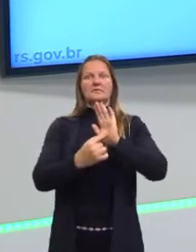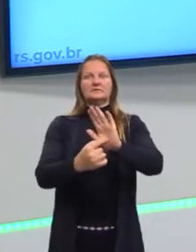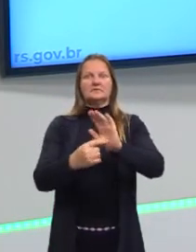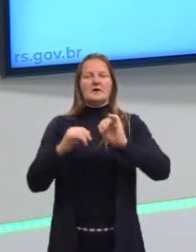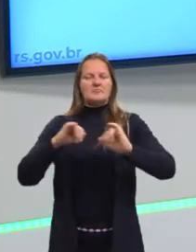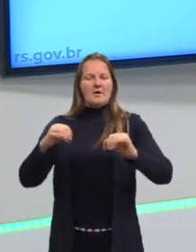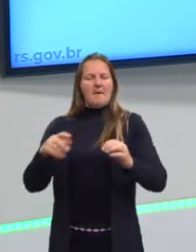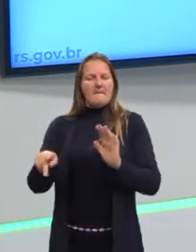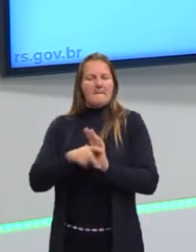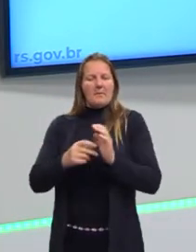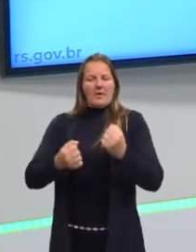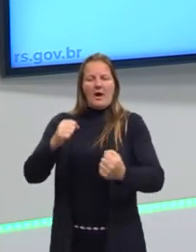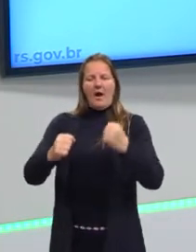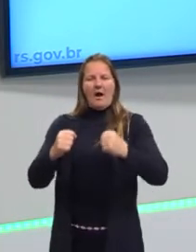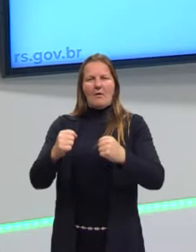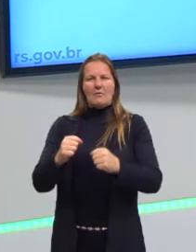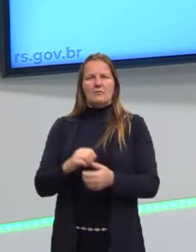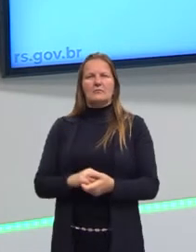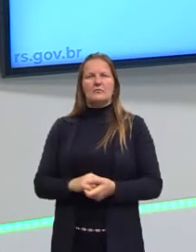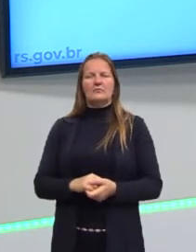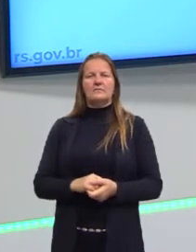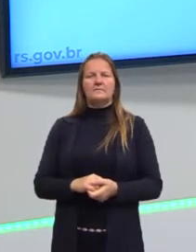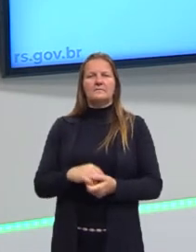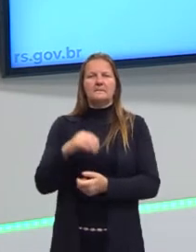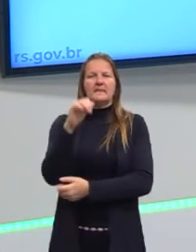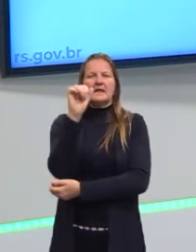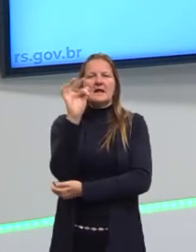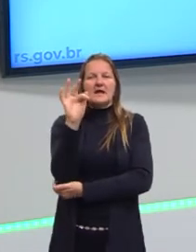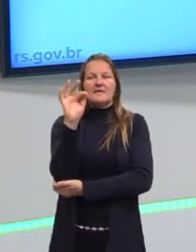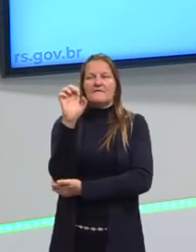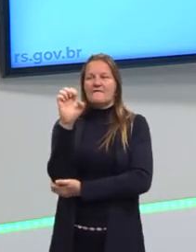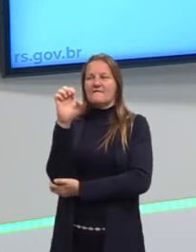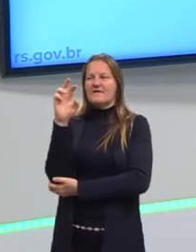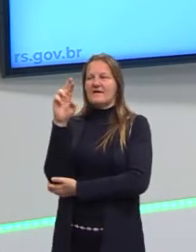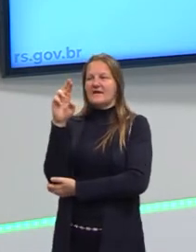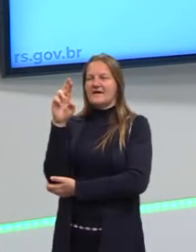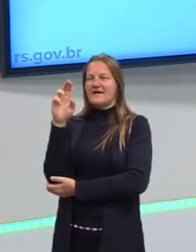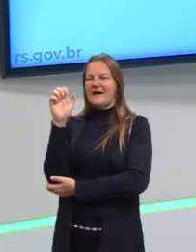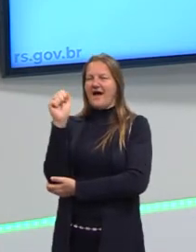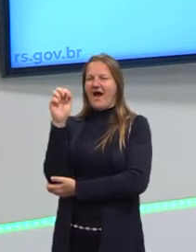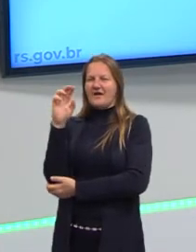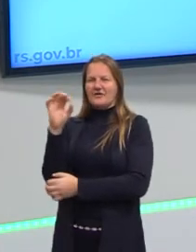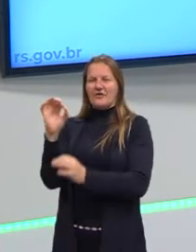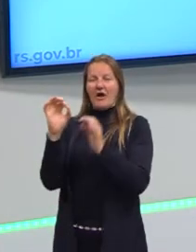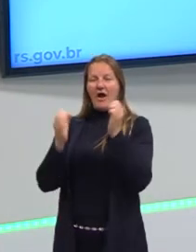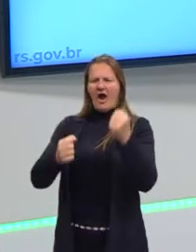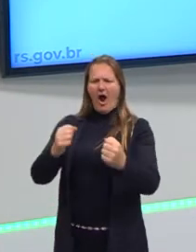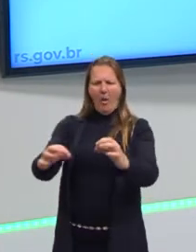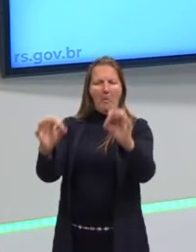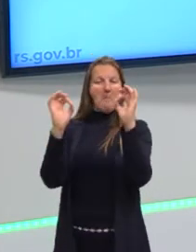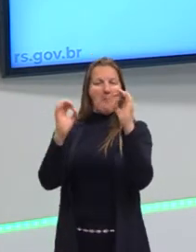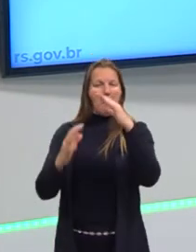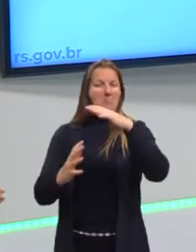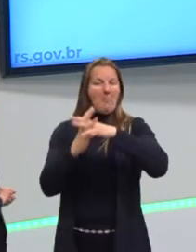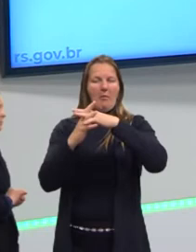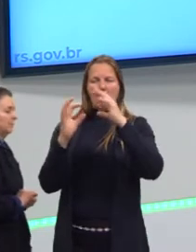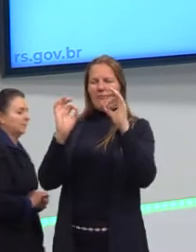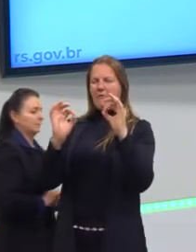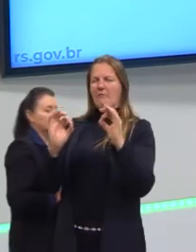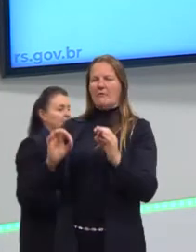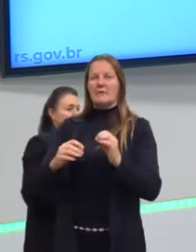essa minha Ferrari. Então, veja bom que a riqueza tem disso, né? E aí vem toda essa questão da propaganda, essa